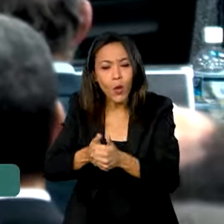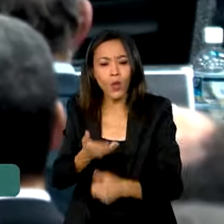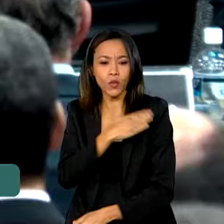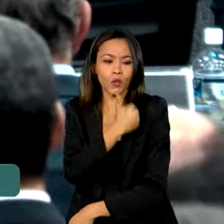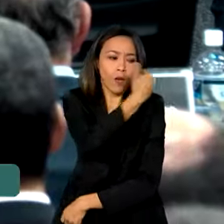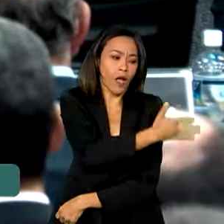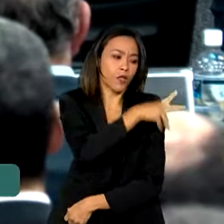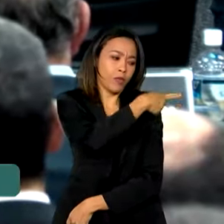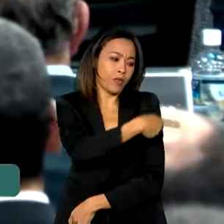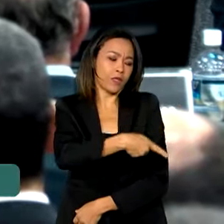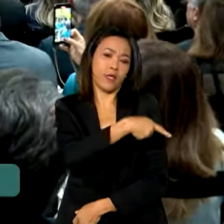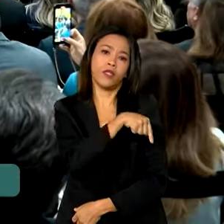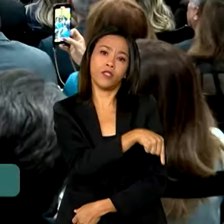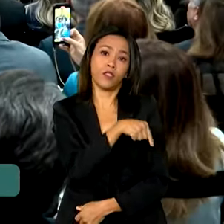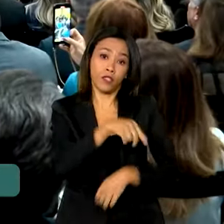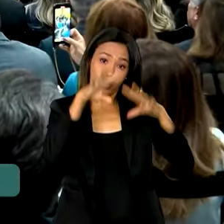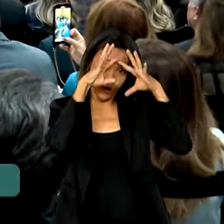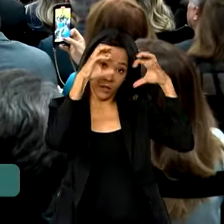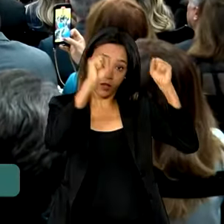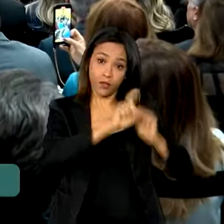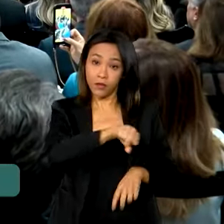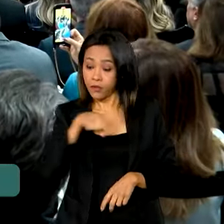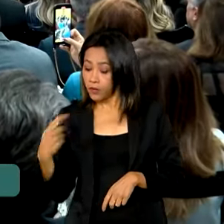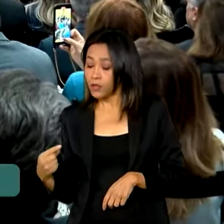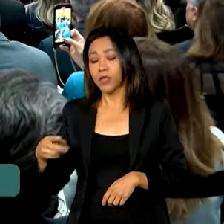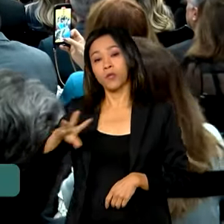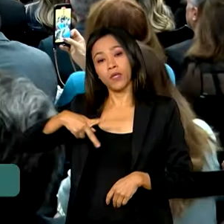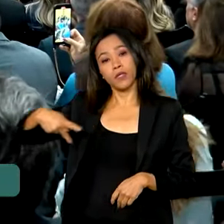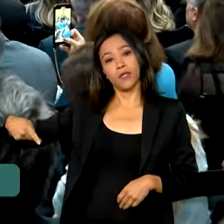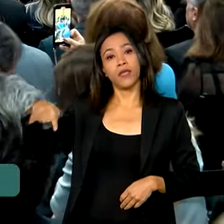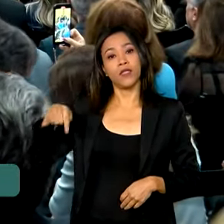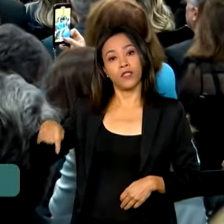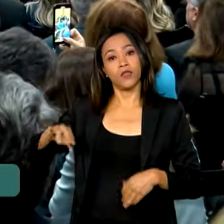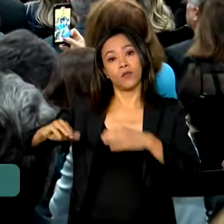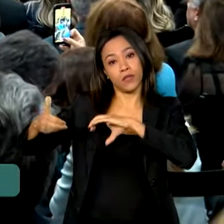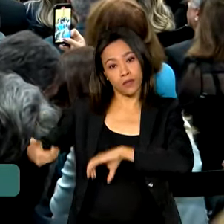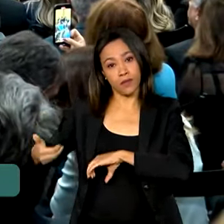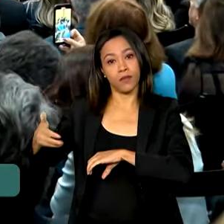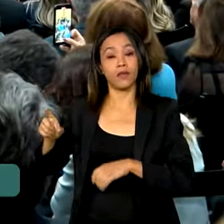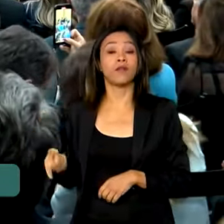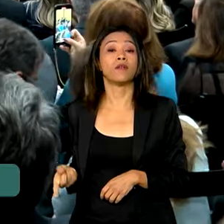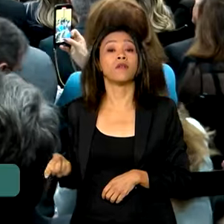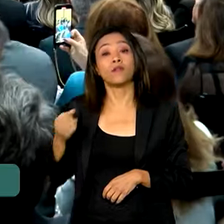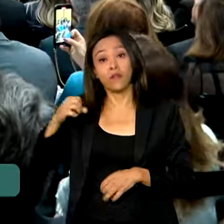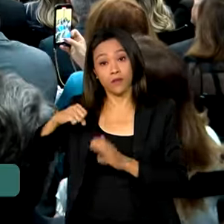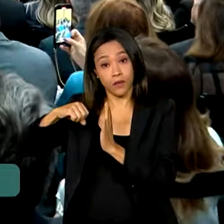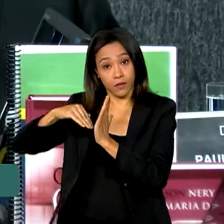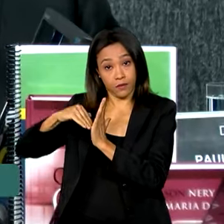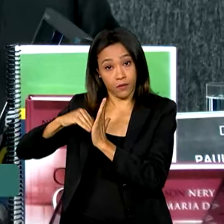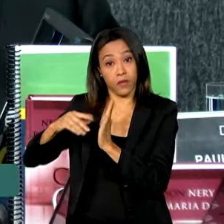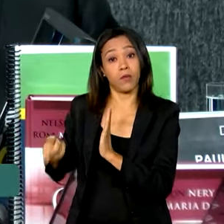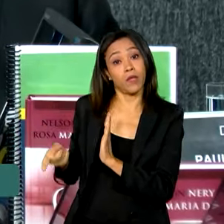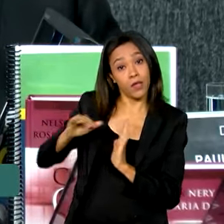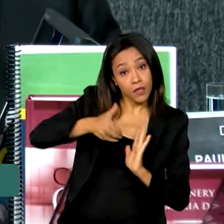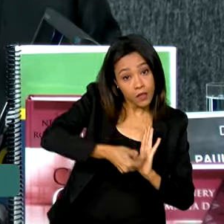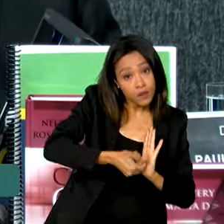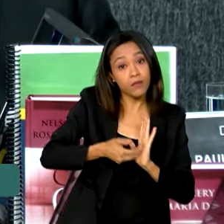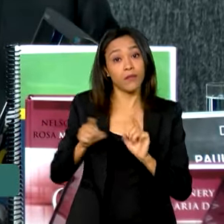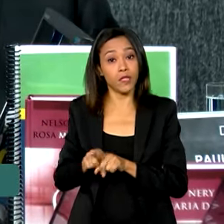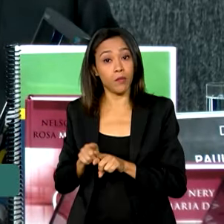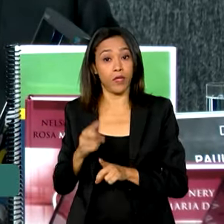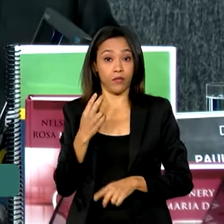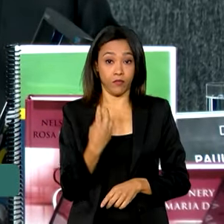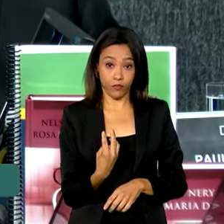Tribunal Federal, Luiz Roberto Barroso, do presidente do Senado, Rodrigo Pacheco, e do presidente da Câmara dos Deputados, Arthur Lira.